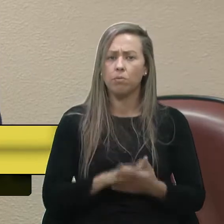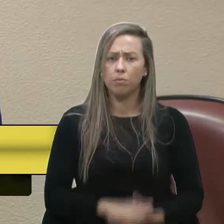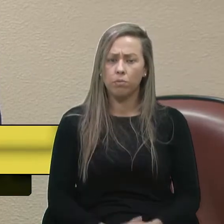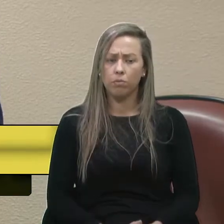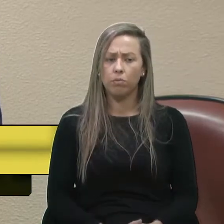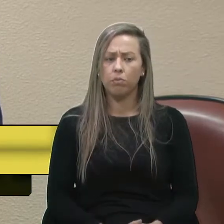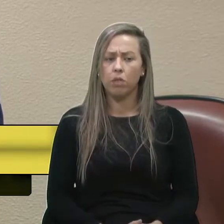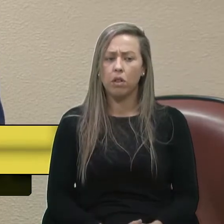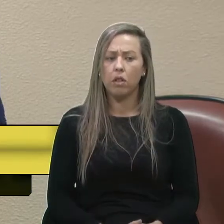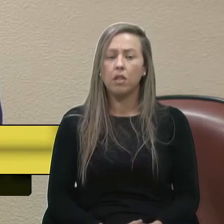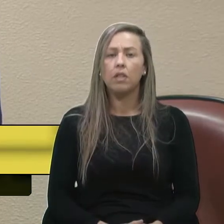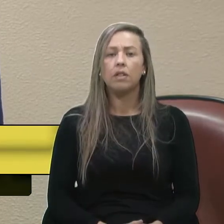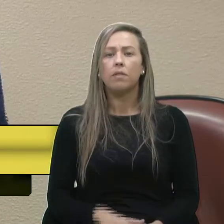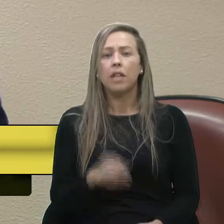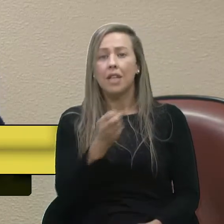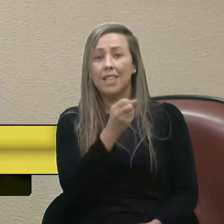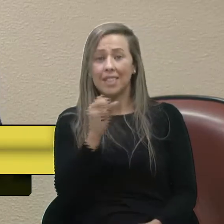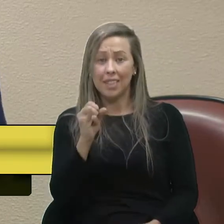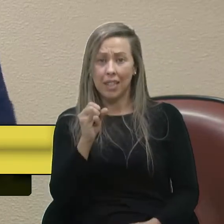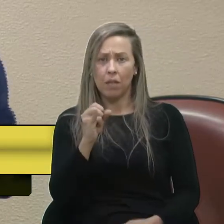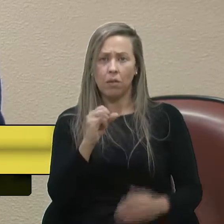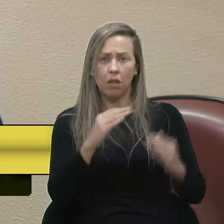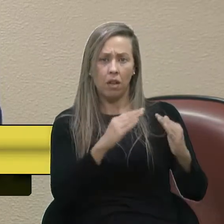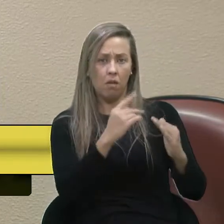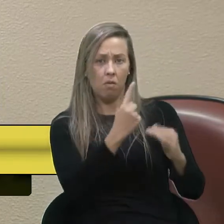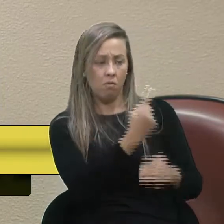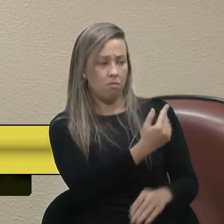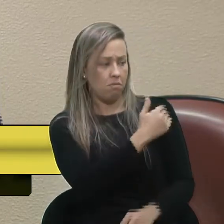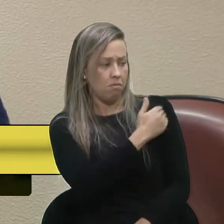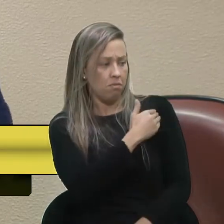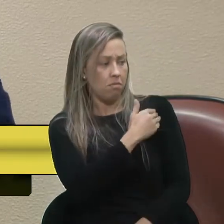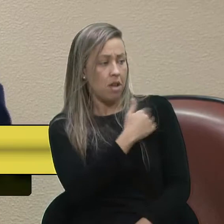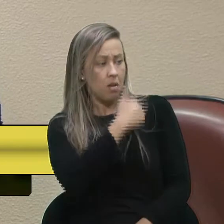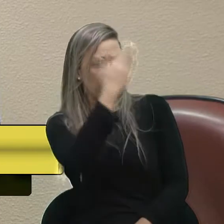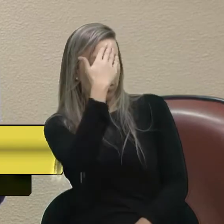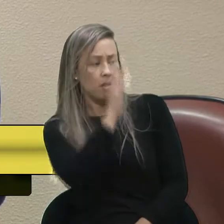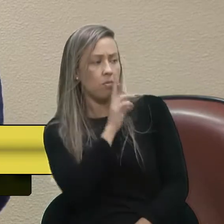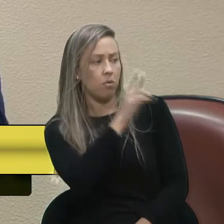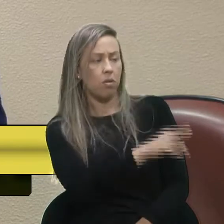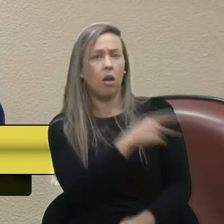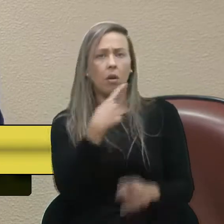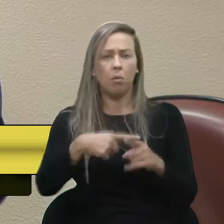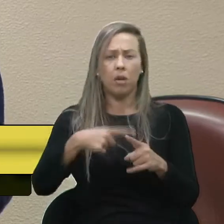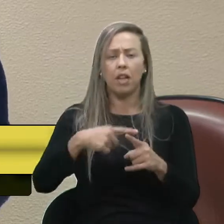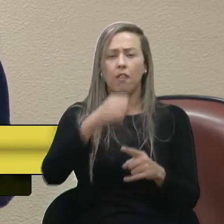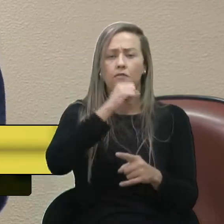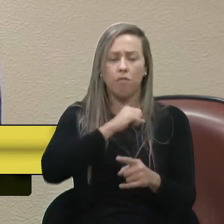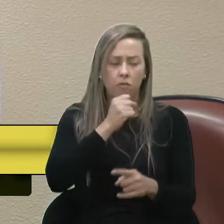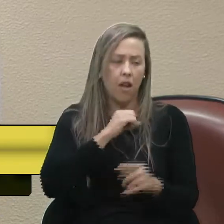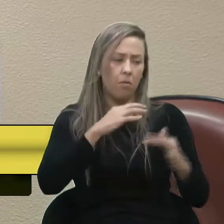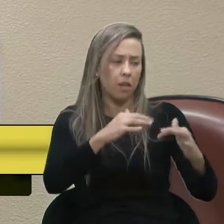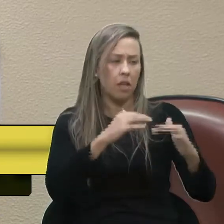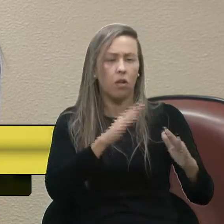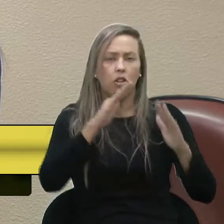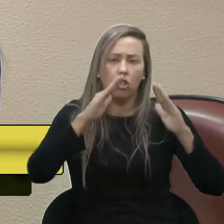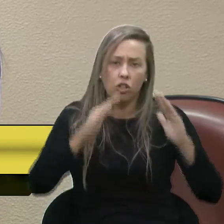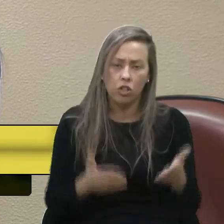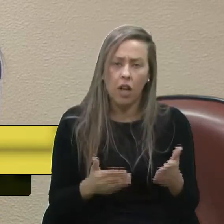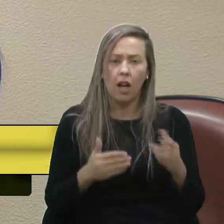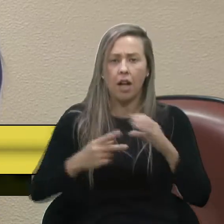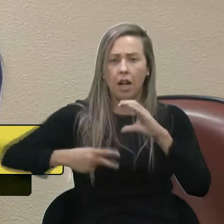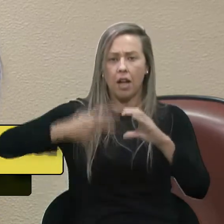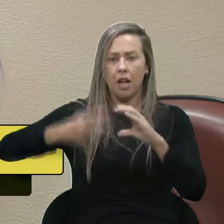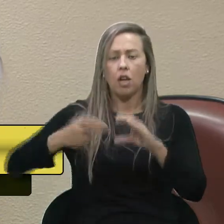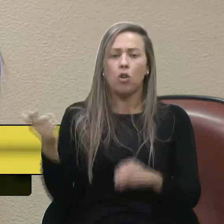Quando um morador vier me perguntar por que não tem alguma coisa, eu sei dizer para ele que é porque está sucateado, porque a gente já, pela Câmara de